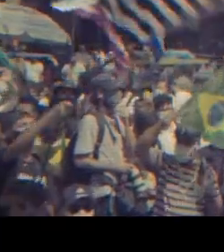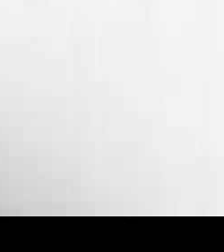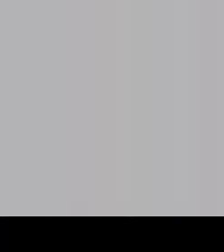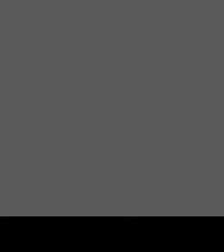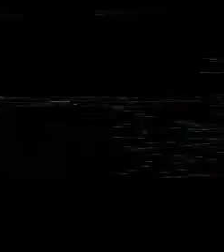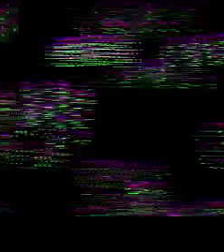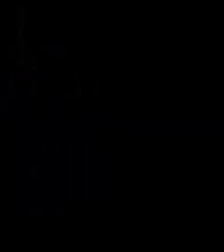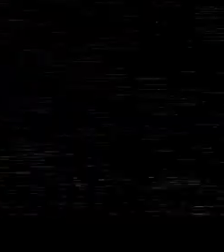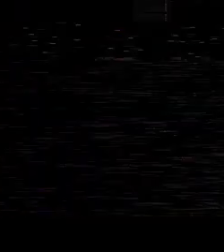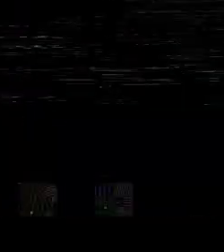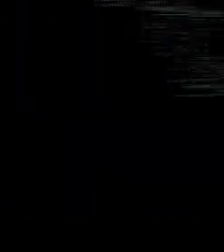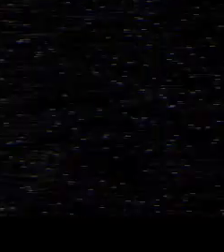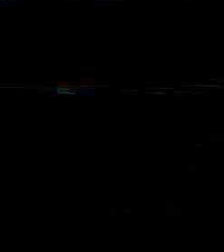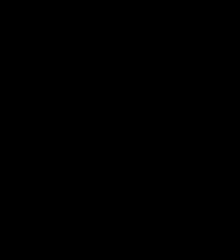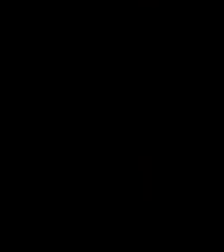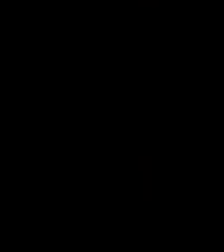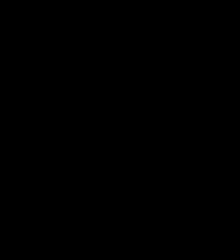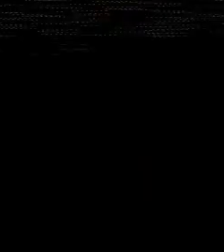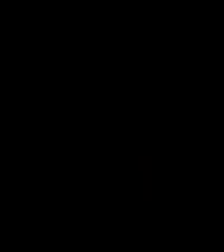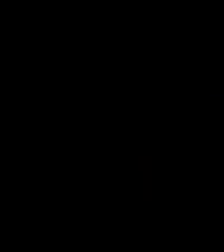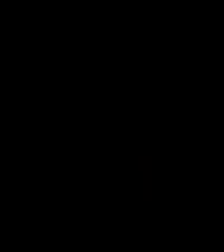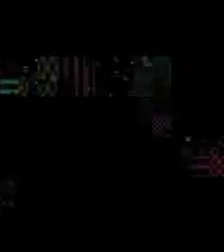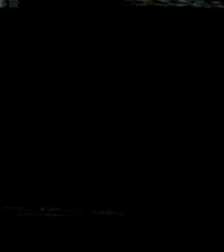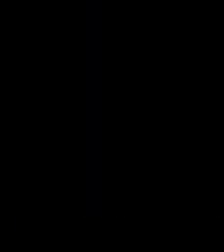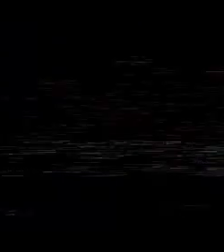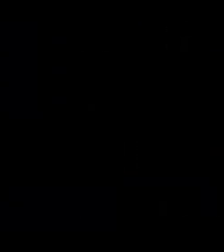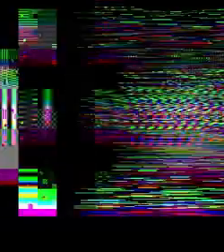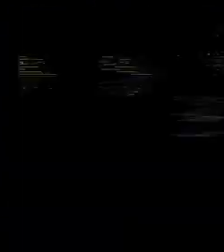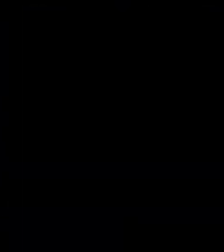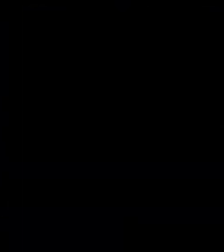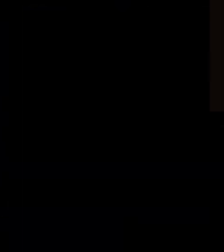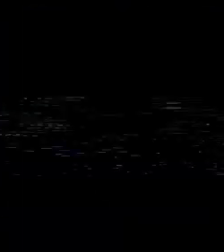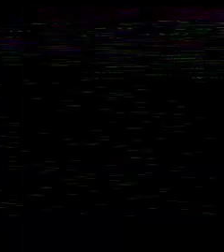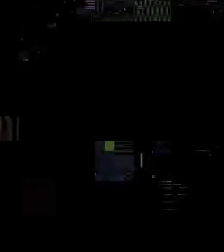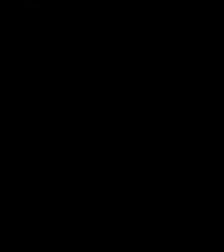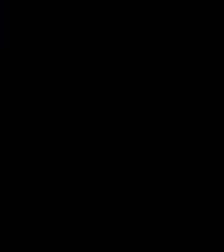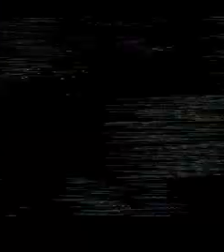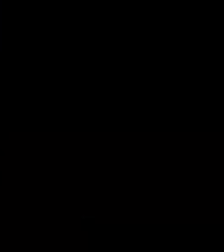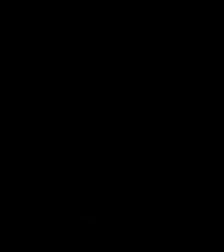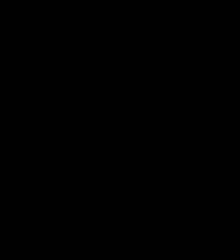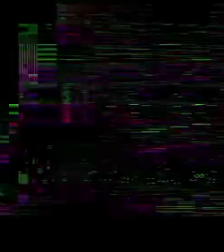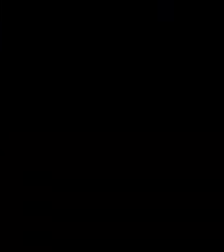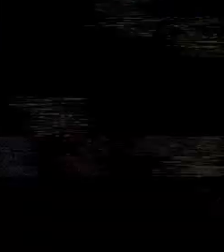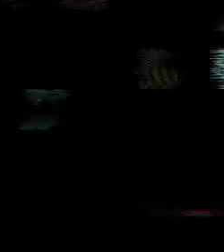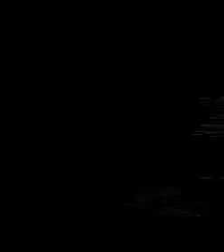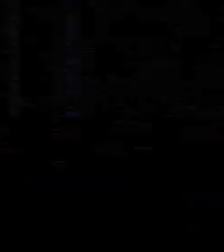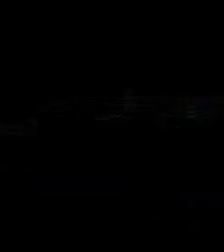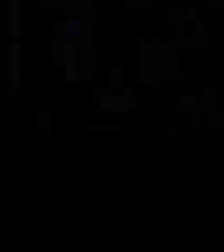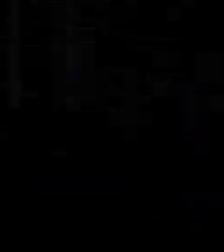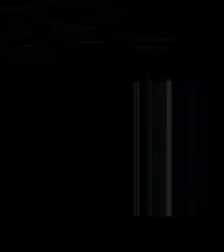Inscreva-se em academia.mbl.org.br E aí tchau